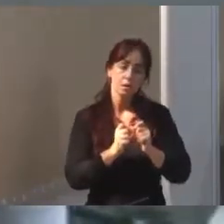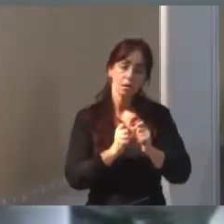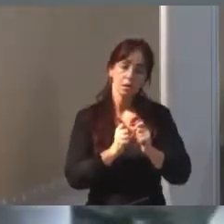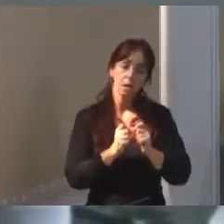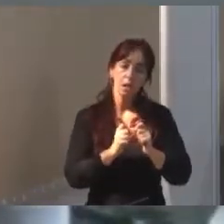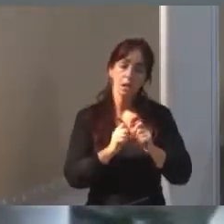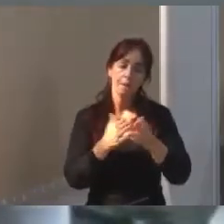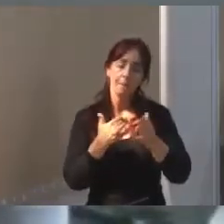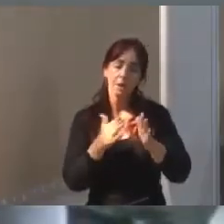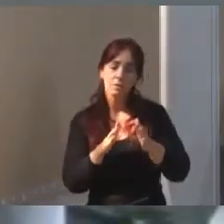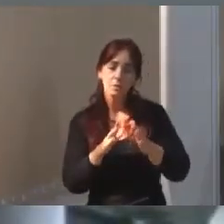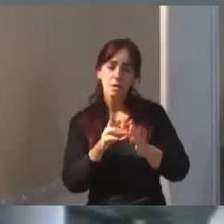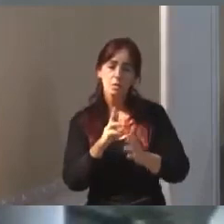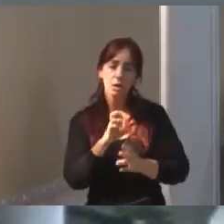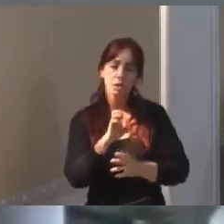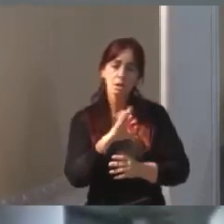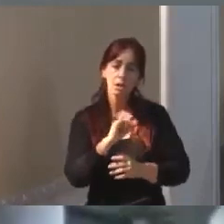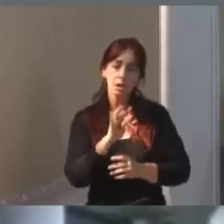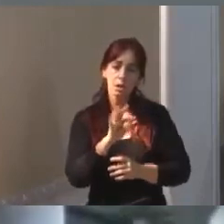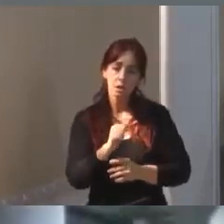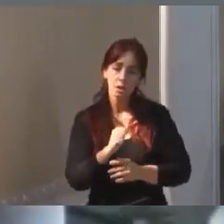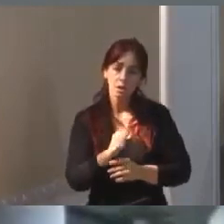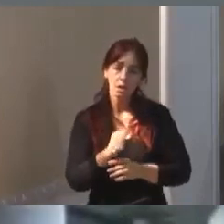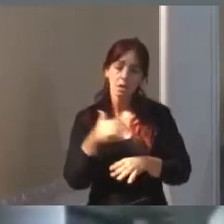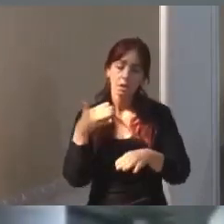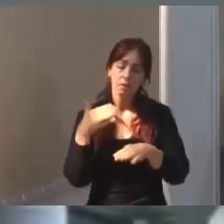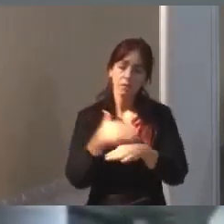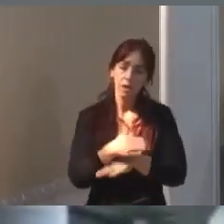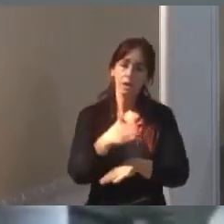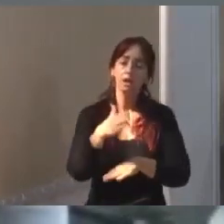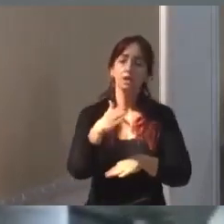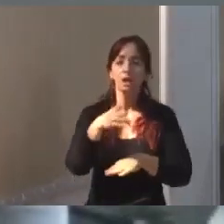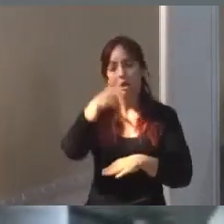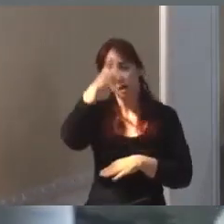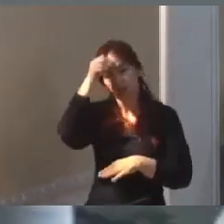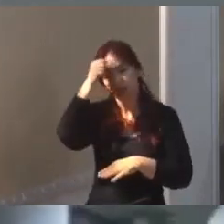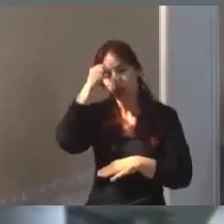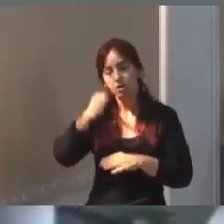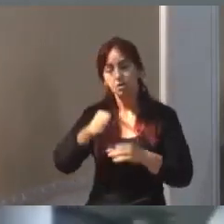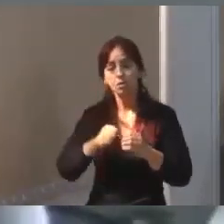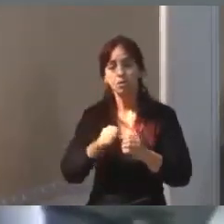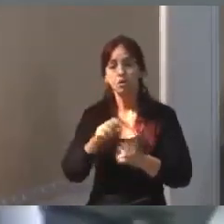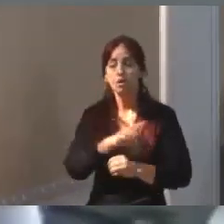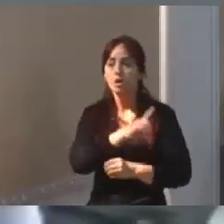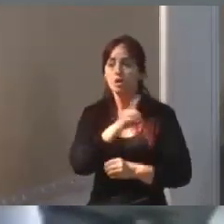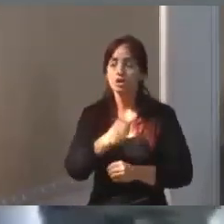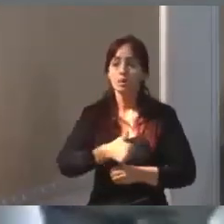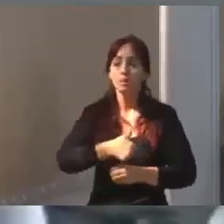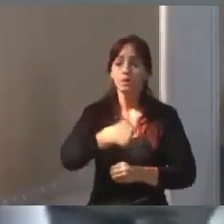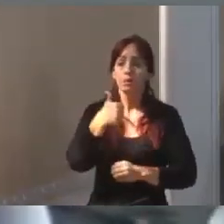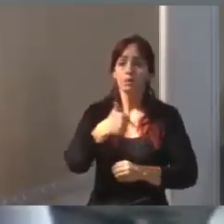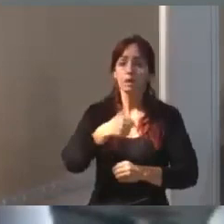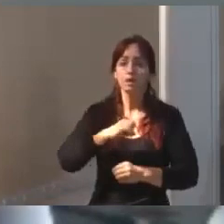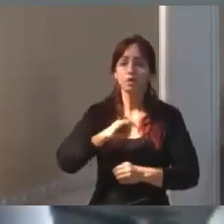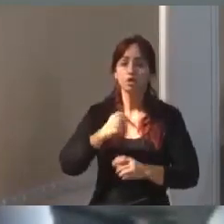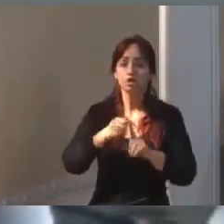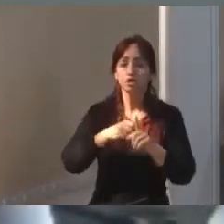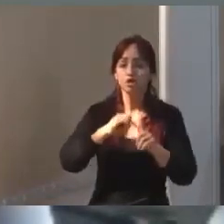receita que vai entrar no caixa da prefeitura entre o dia 1º de janeiro e 31 de dezembro.